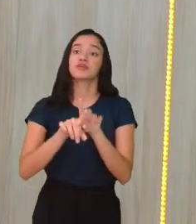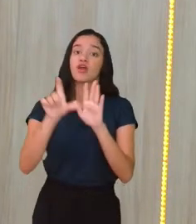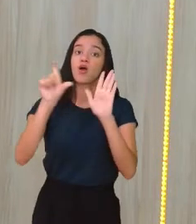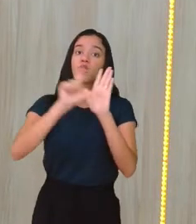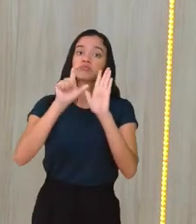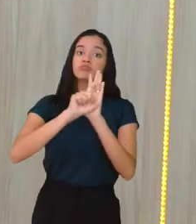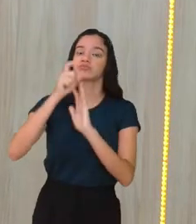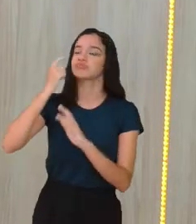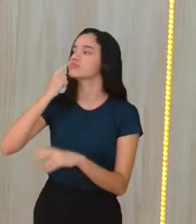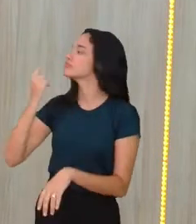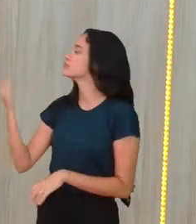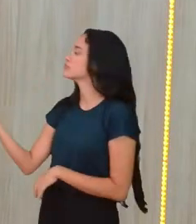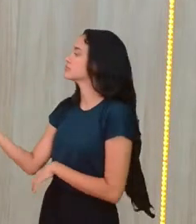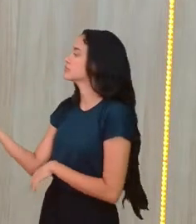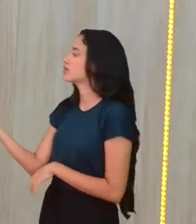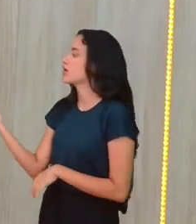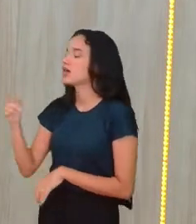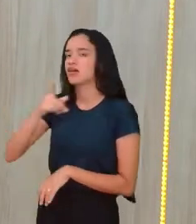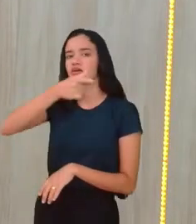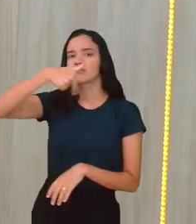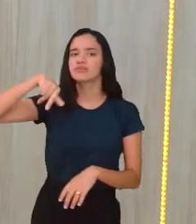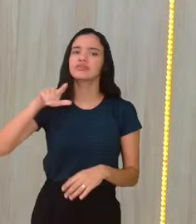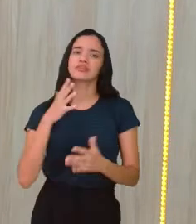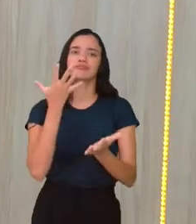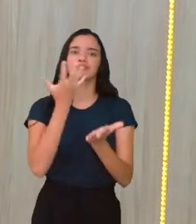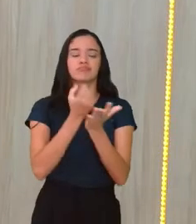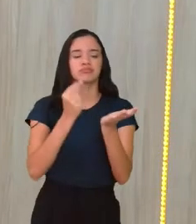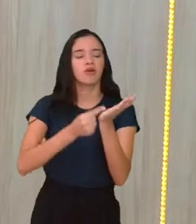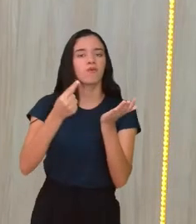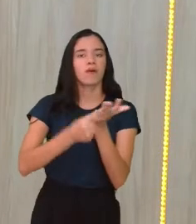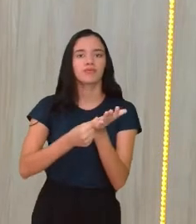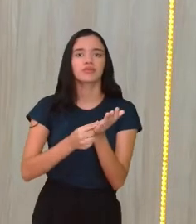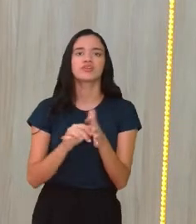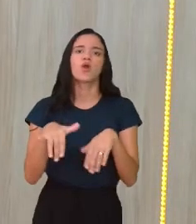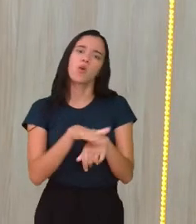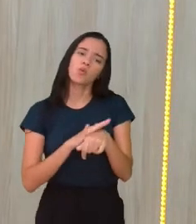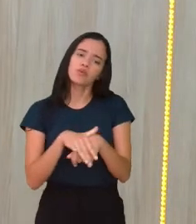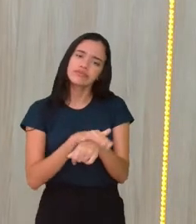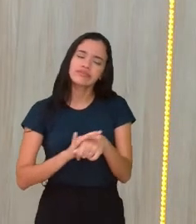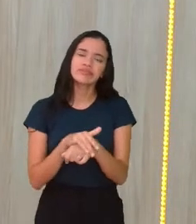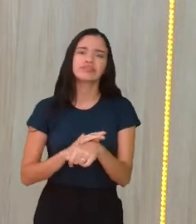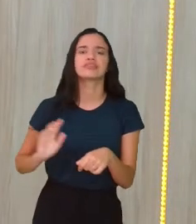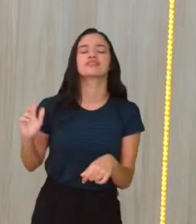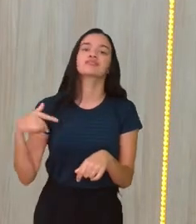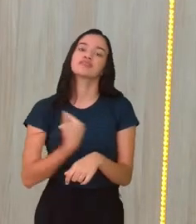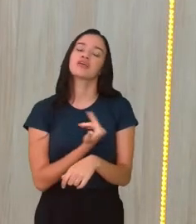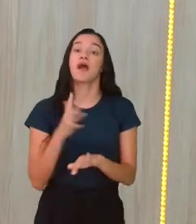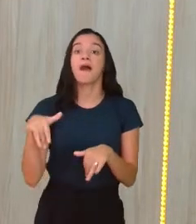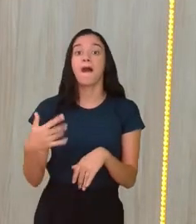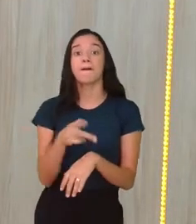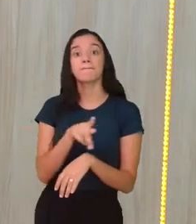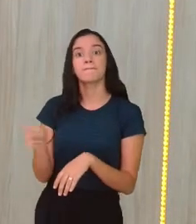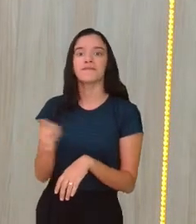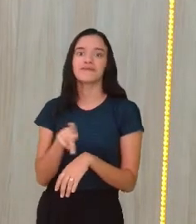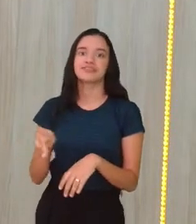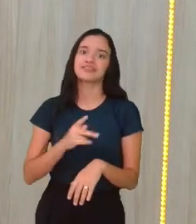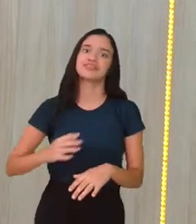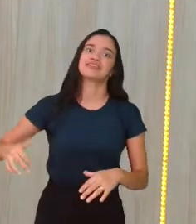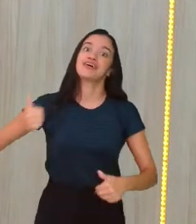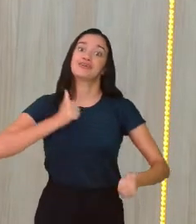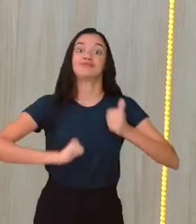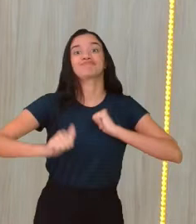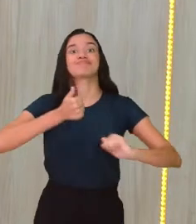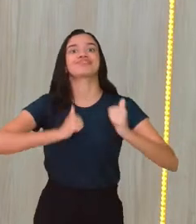já colocou, pra que vocês baixem o aplicativo da Educa Recife e conversem com a gente, né. A professora Thelma tá ali ansiosíssima